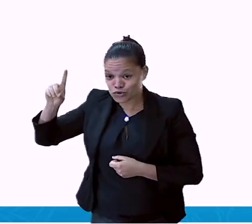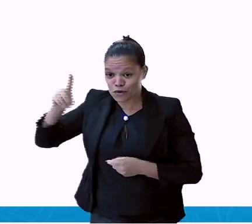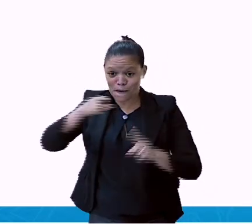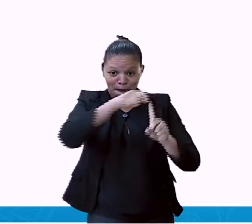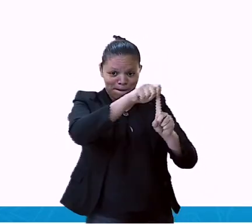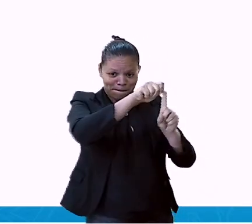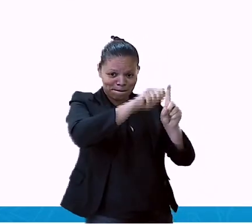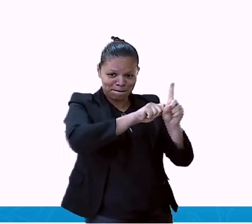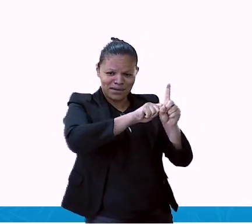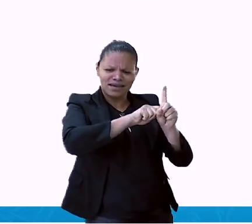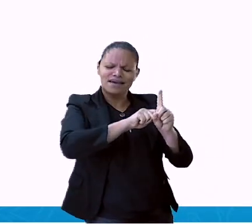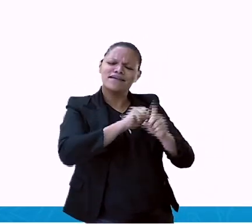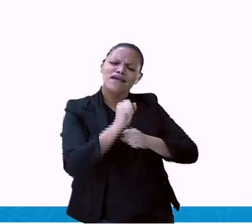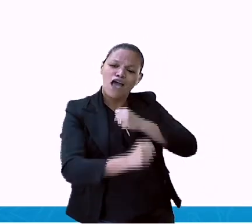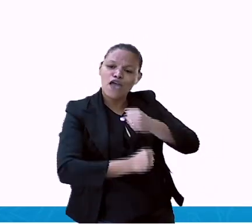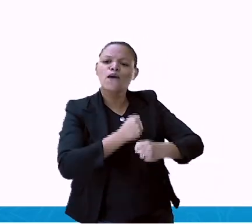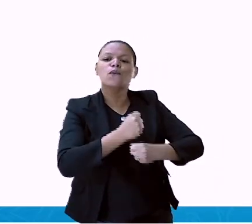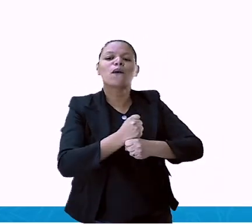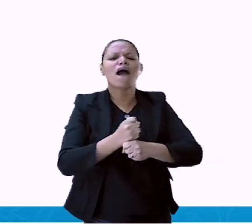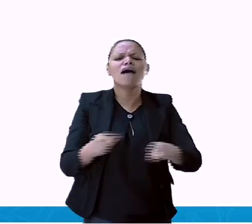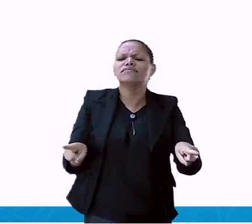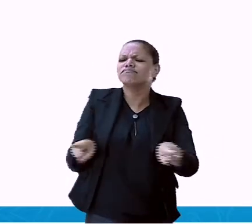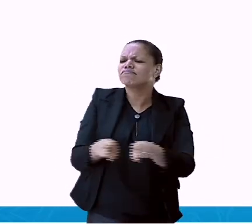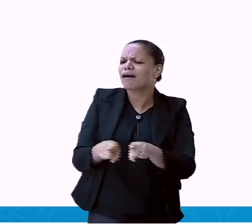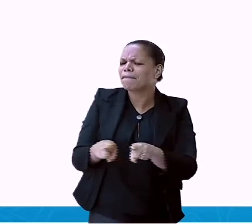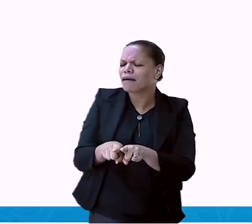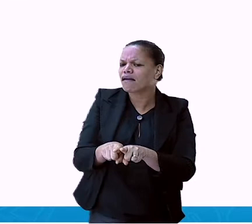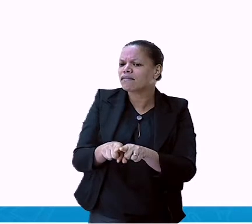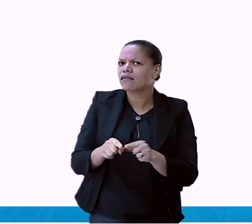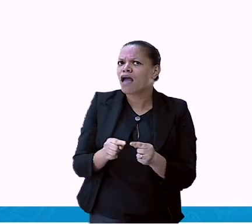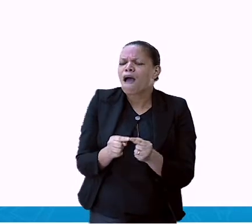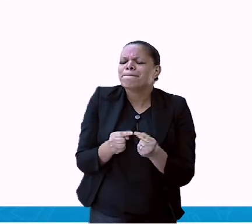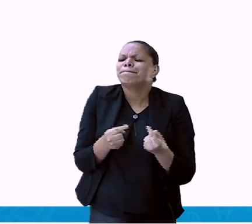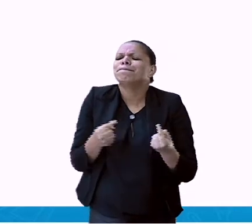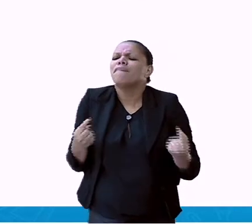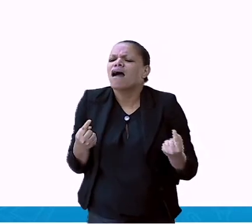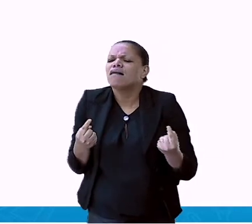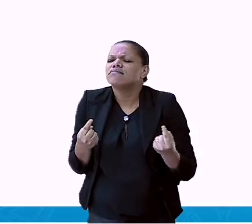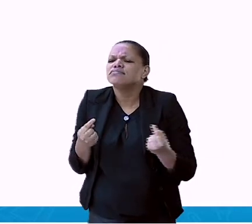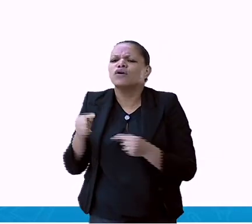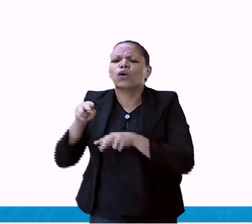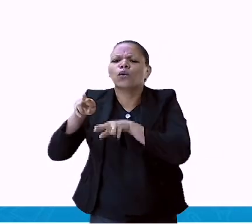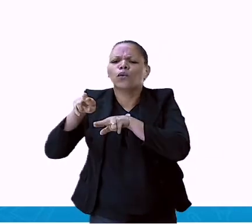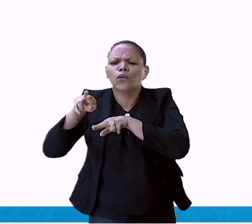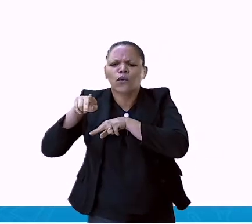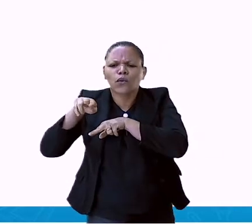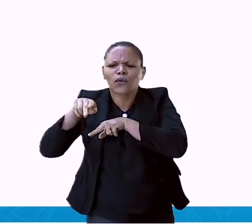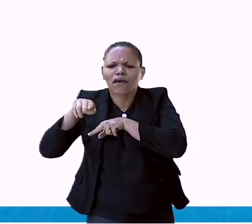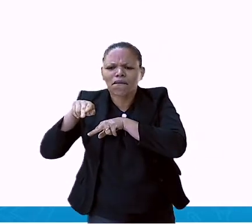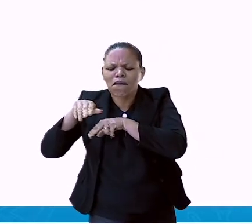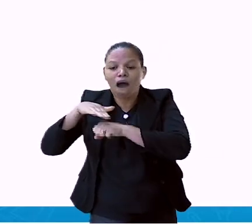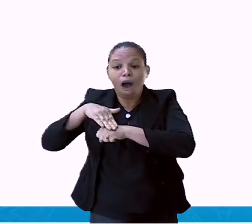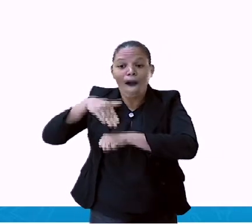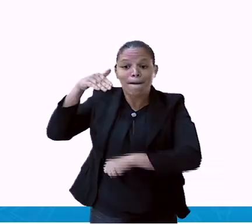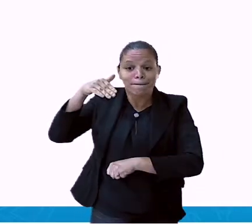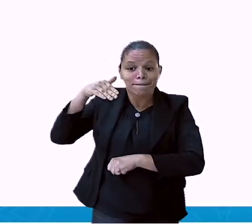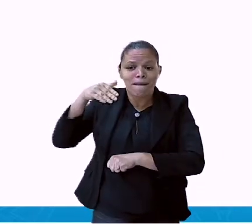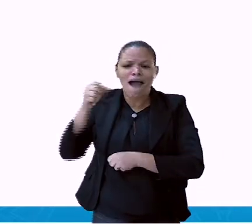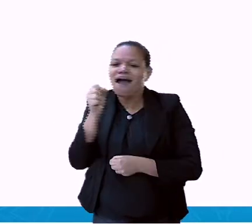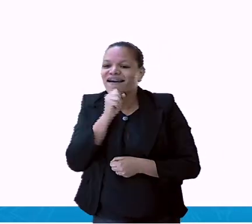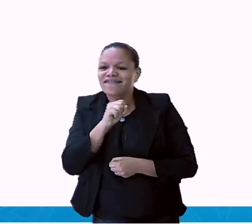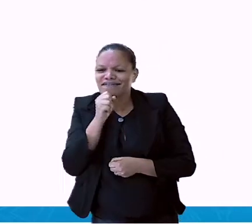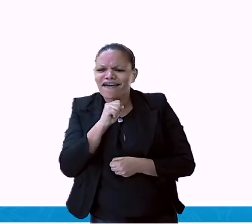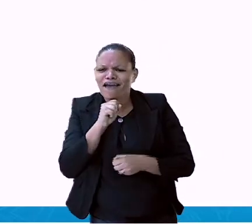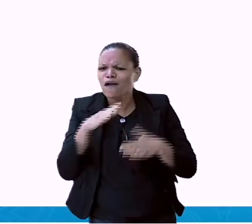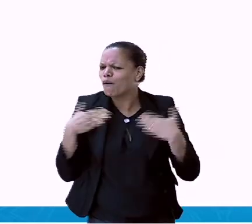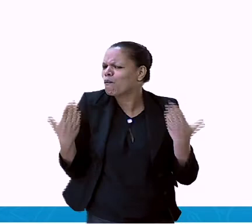datas, meses e ano. Qual é o irmão mais velho? Olha só, nós temos aqui a Maria,